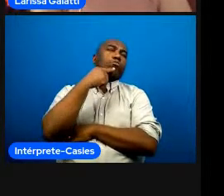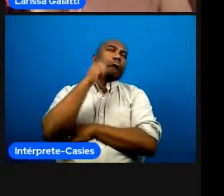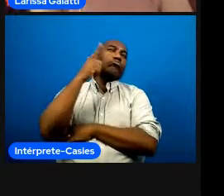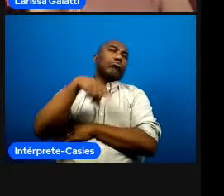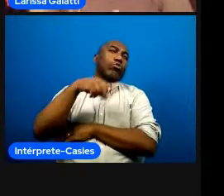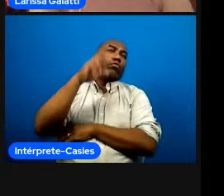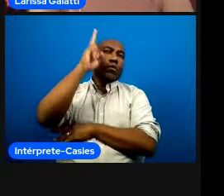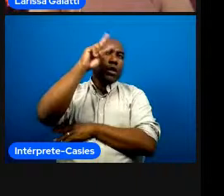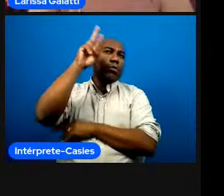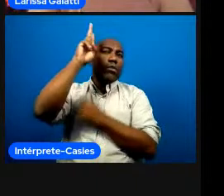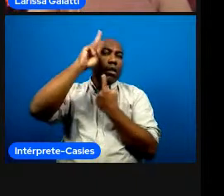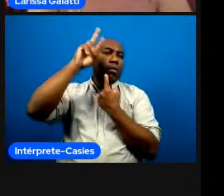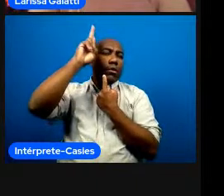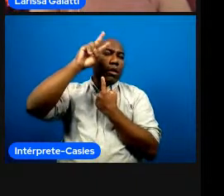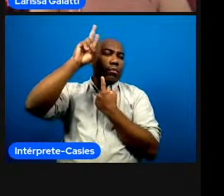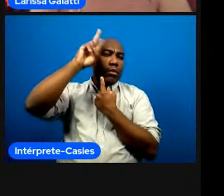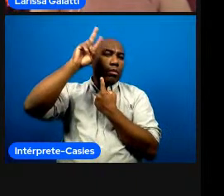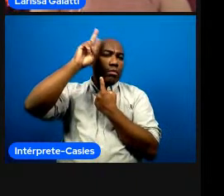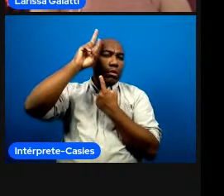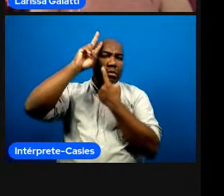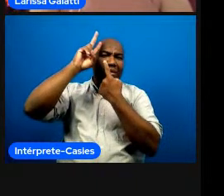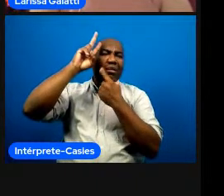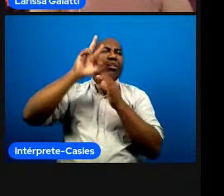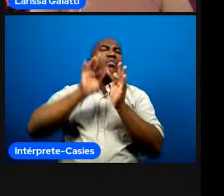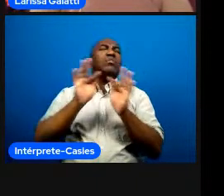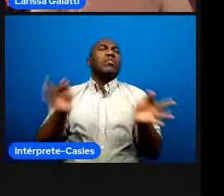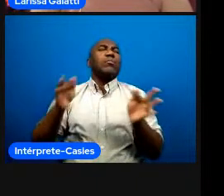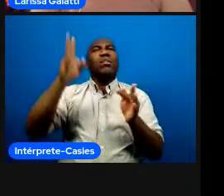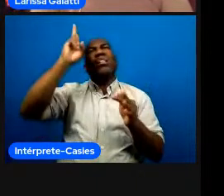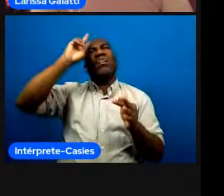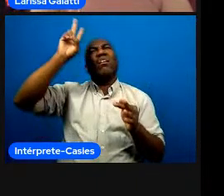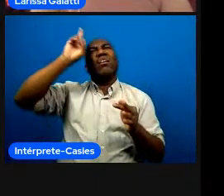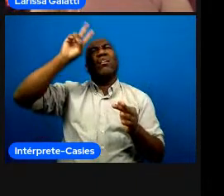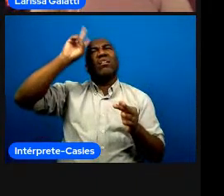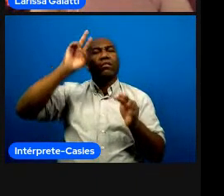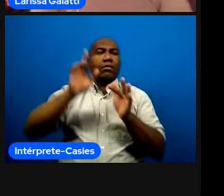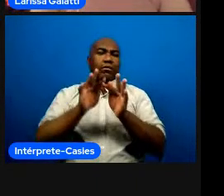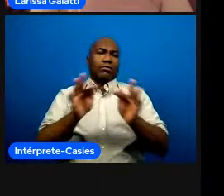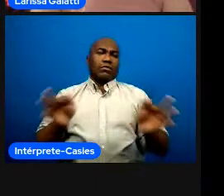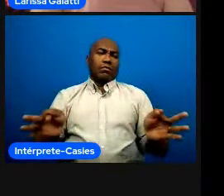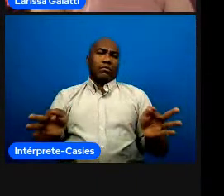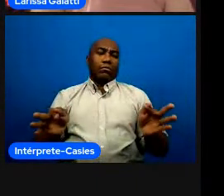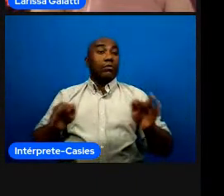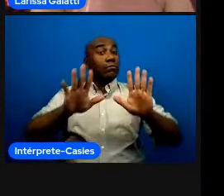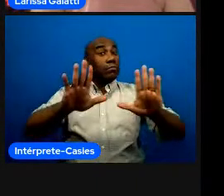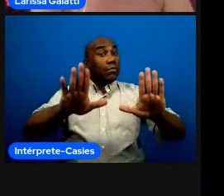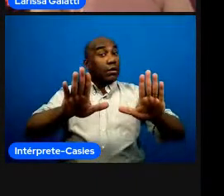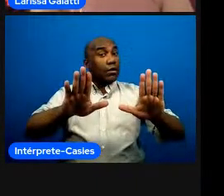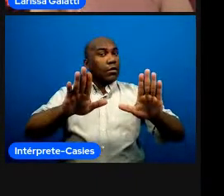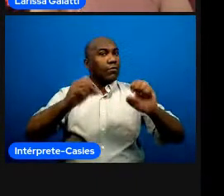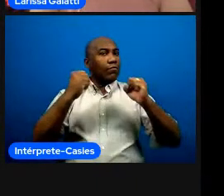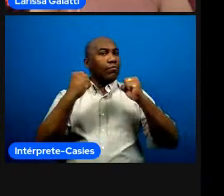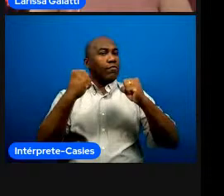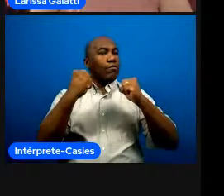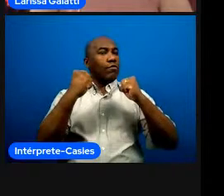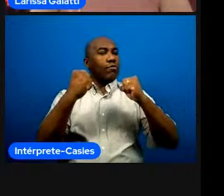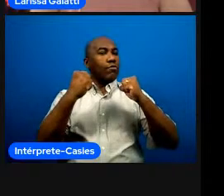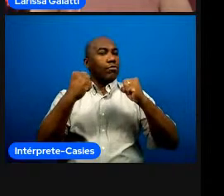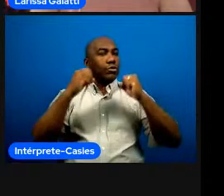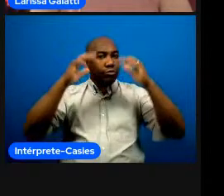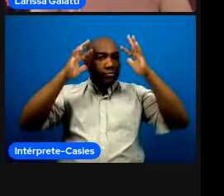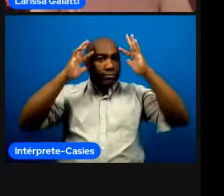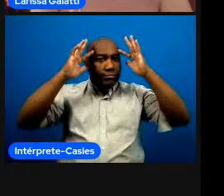mais relacionado é eu dar sentido a essa experiência como eu me senti o que eu pensei o que eu aprendi o que eu quero fazer